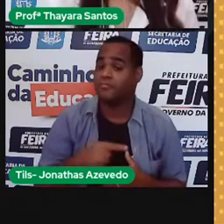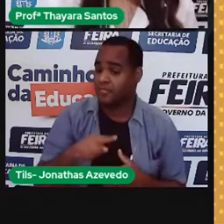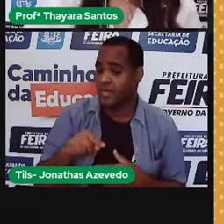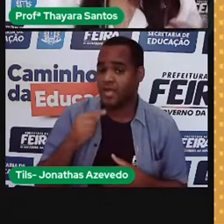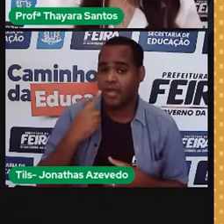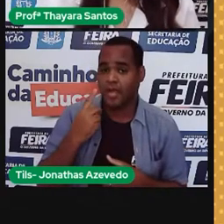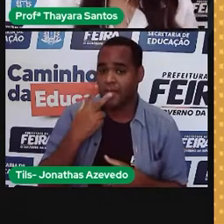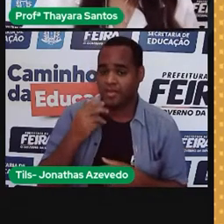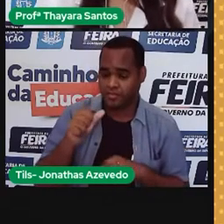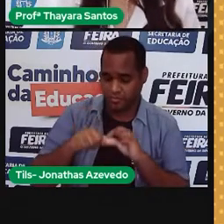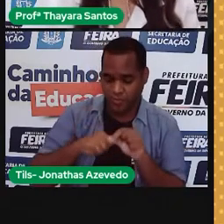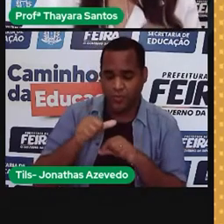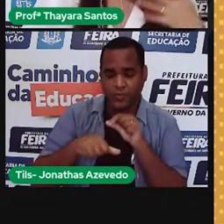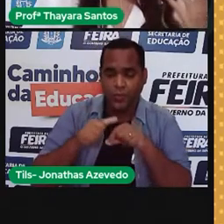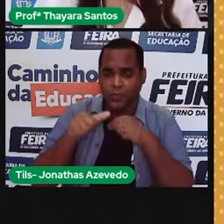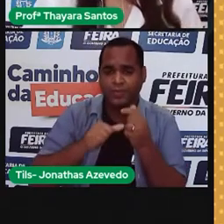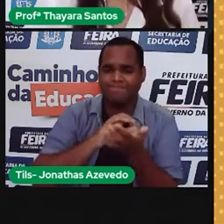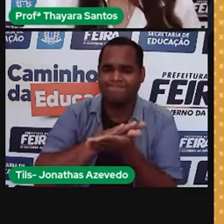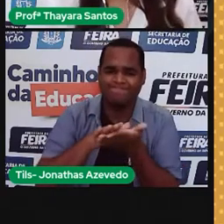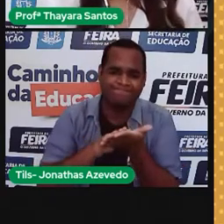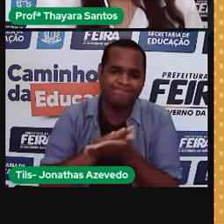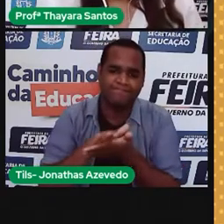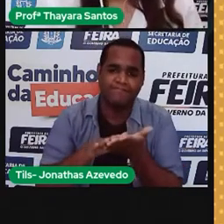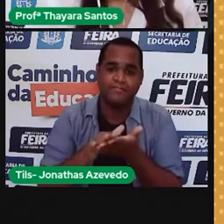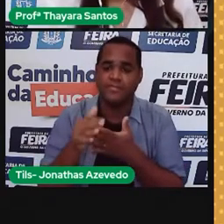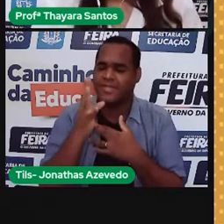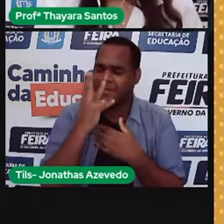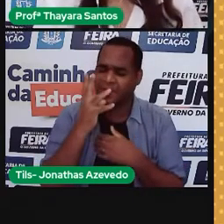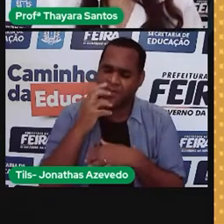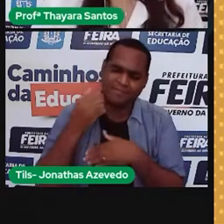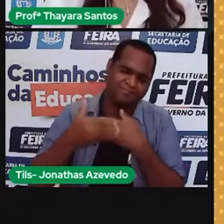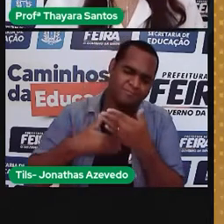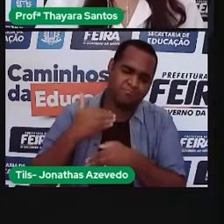não renováveis, de fontes de energia não renováveis.